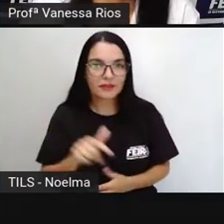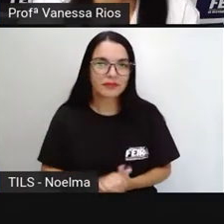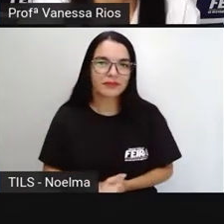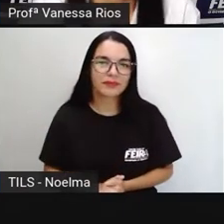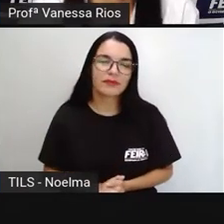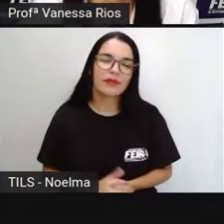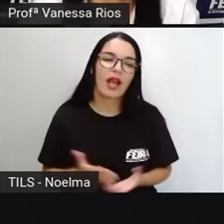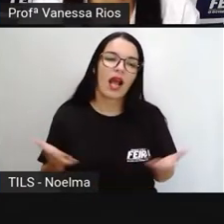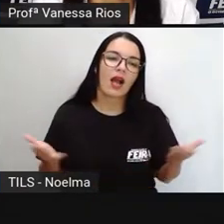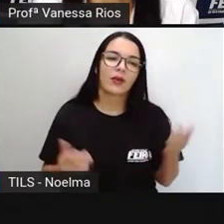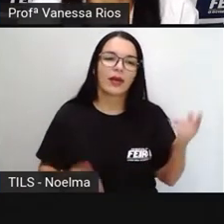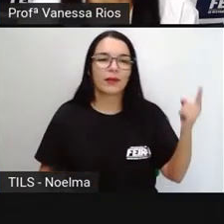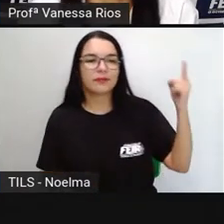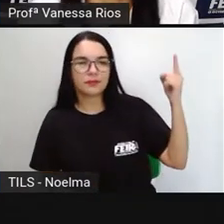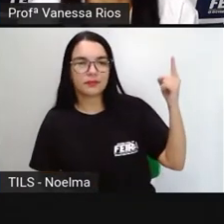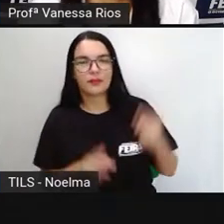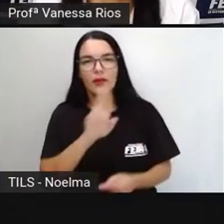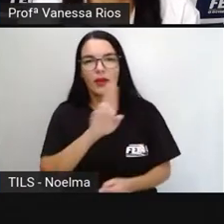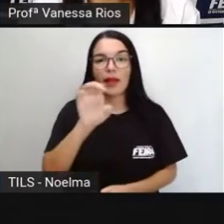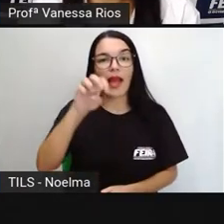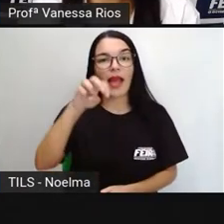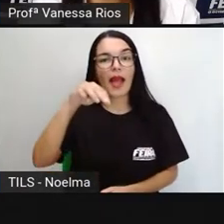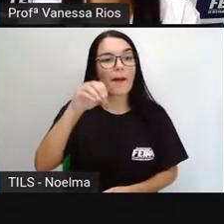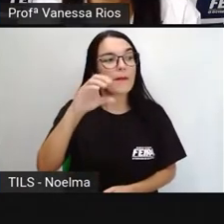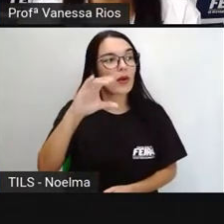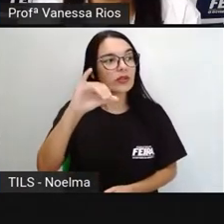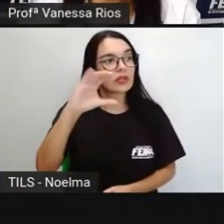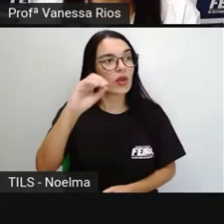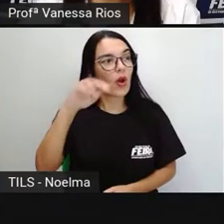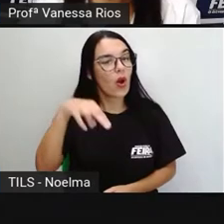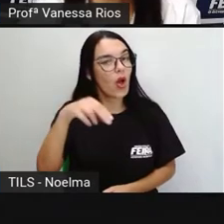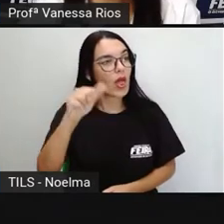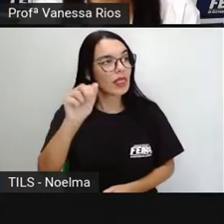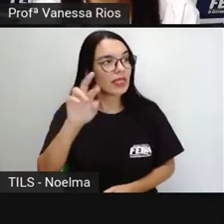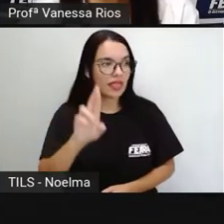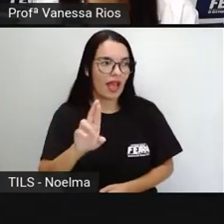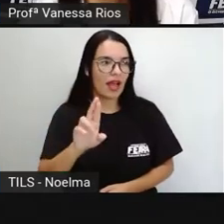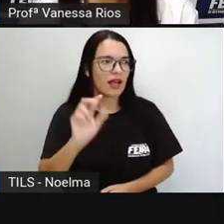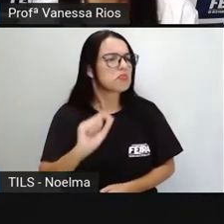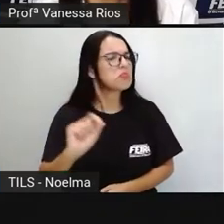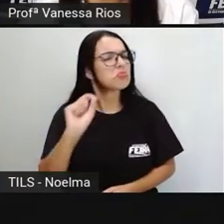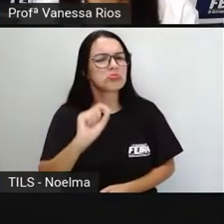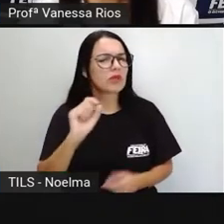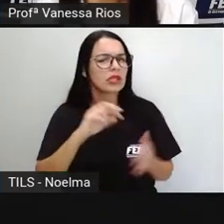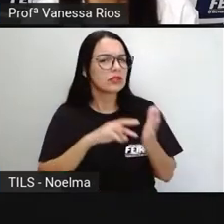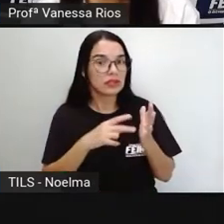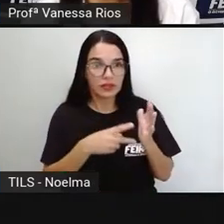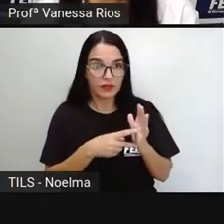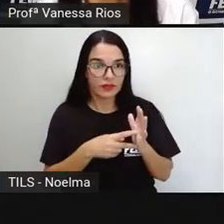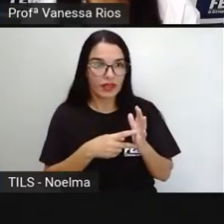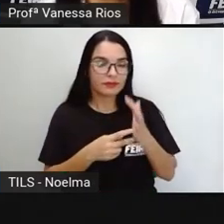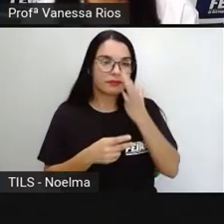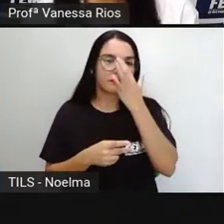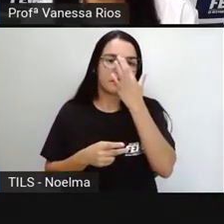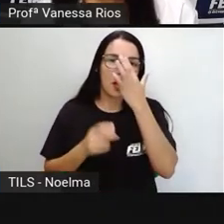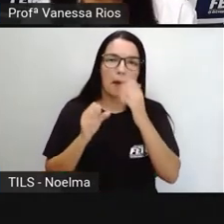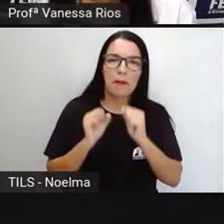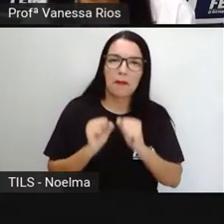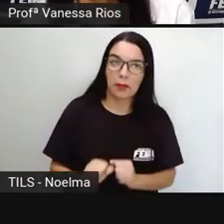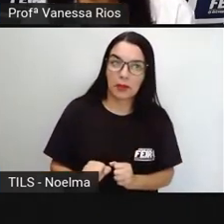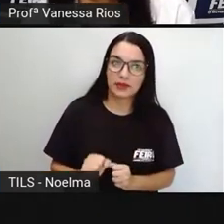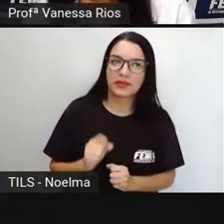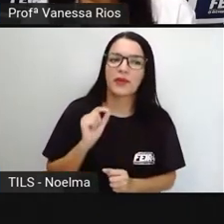Há para trás também o conceito aí de emocionar. E o que é emocionar, segundo o dicionário? A gente pode encontrar esta